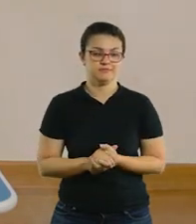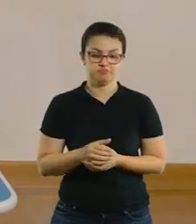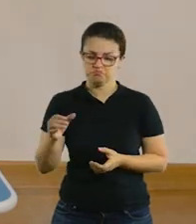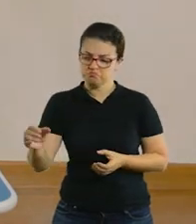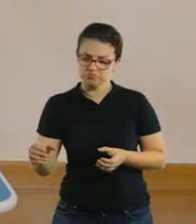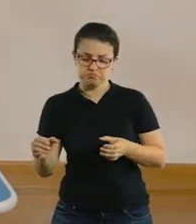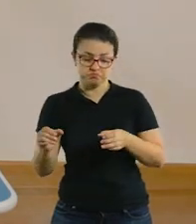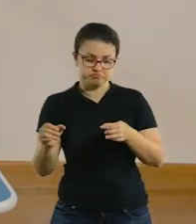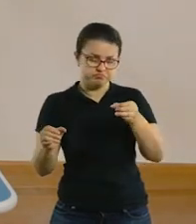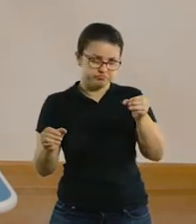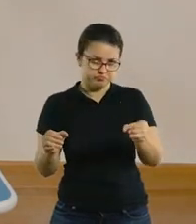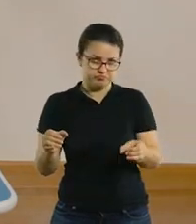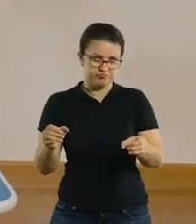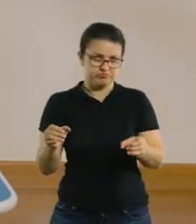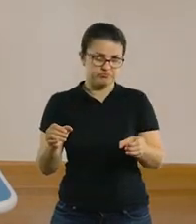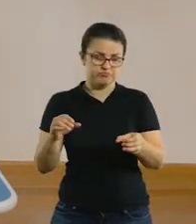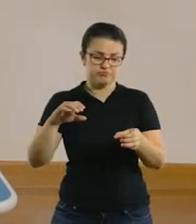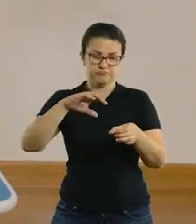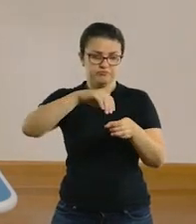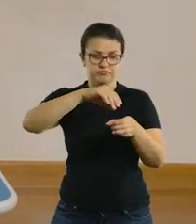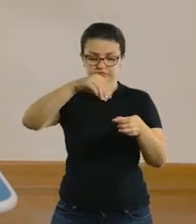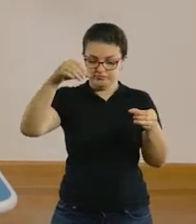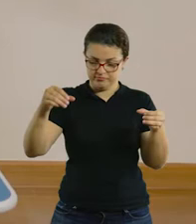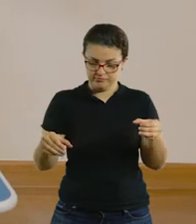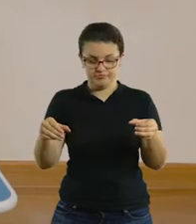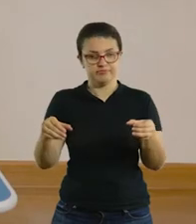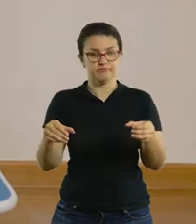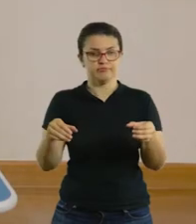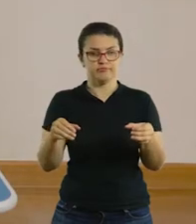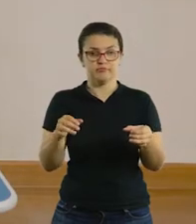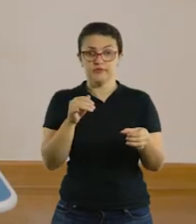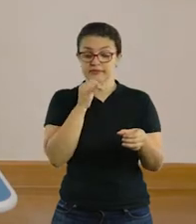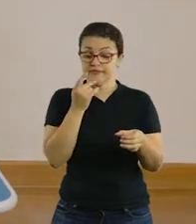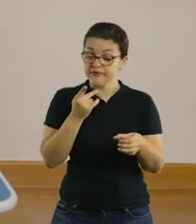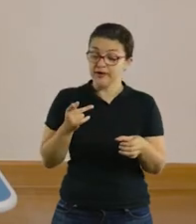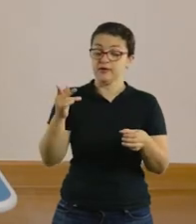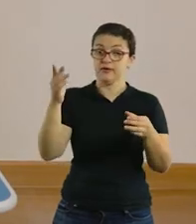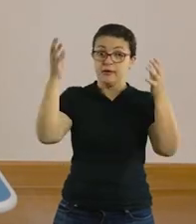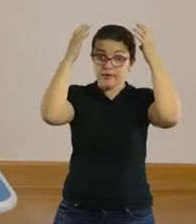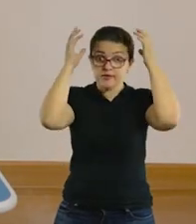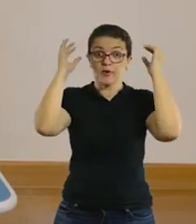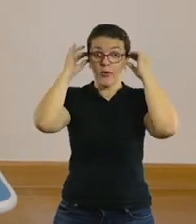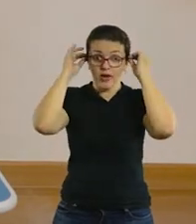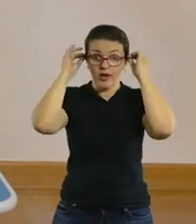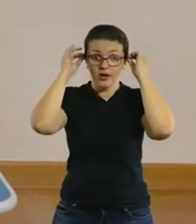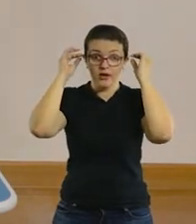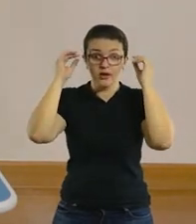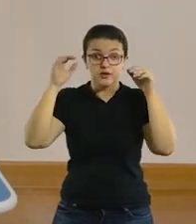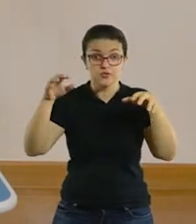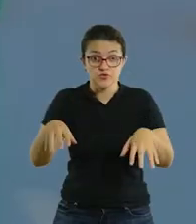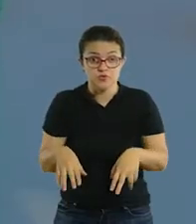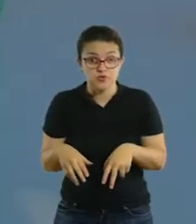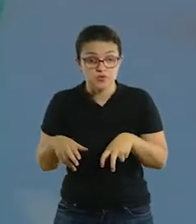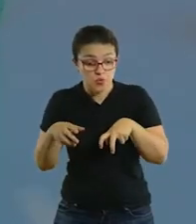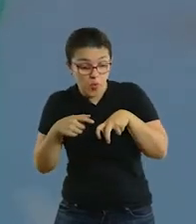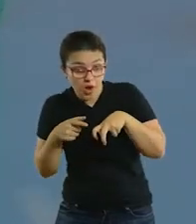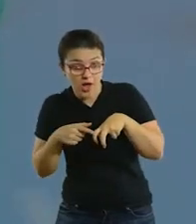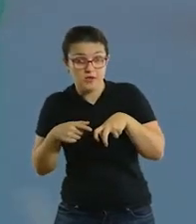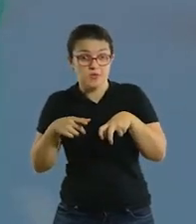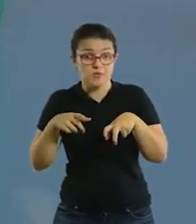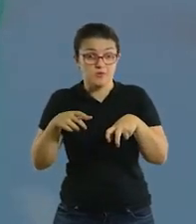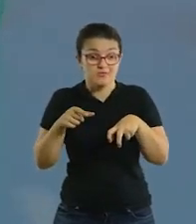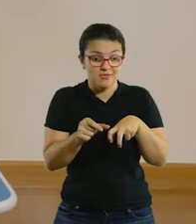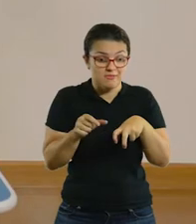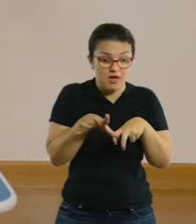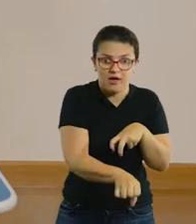garrafa e usa a mesma estratégia, tá bom? Dê um roteiro para ele poder seguir. Cabeça, orelha, joelho, tampinha. Aí ele